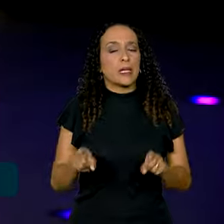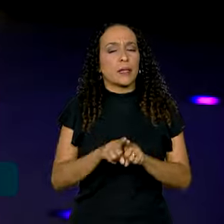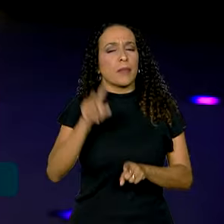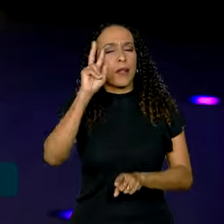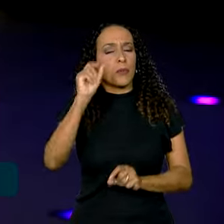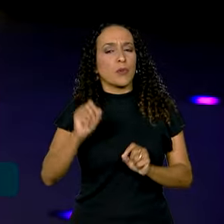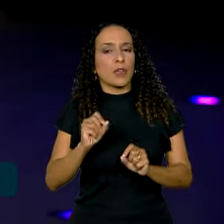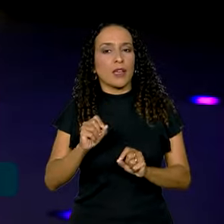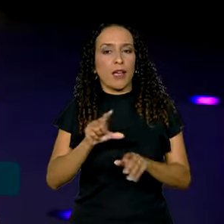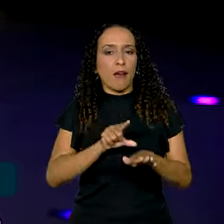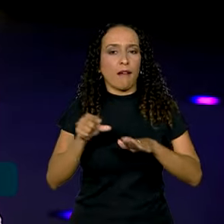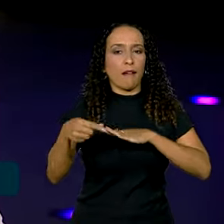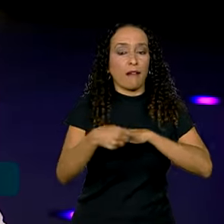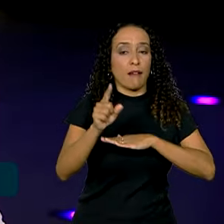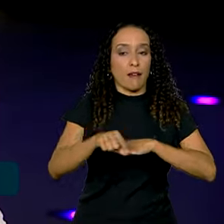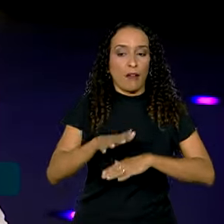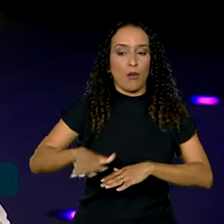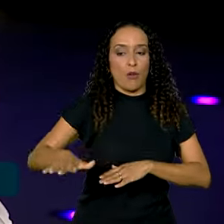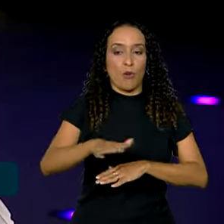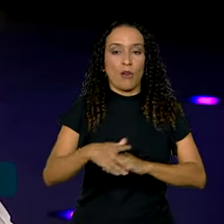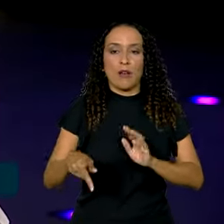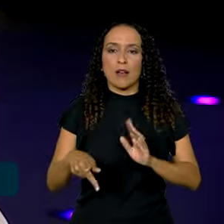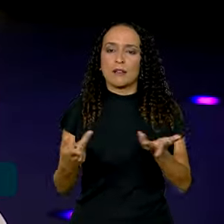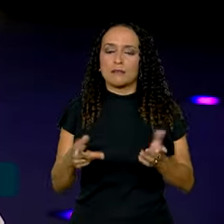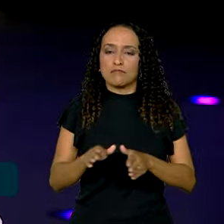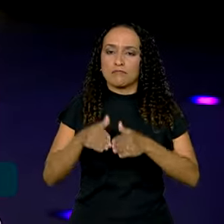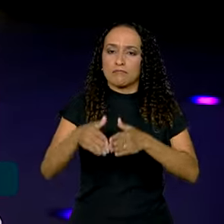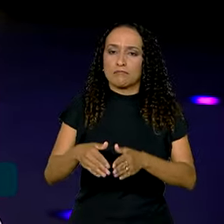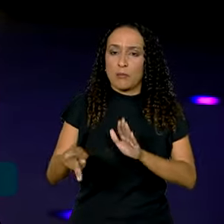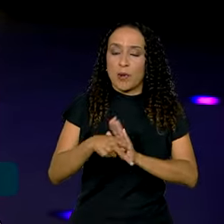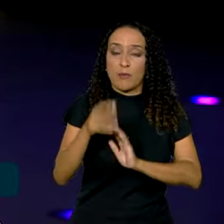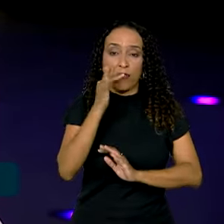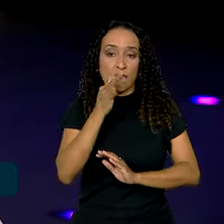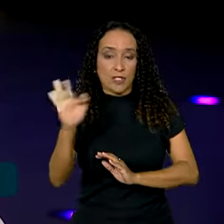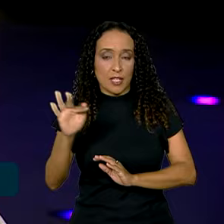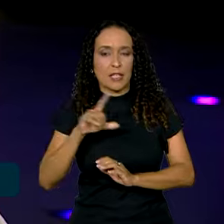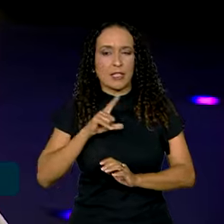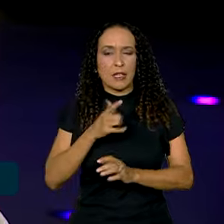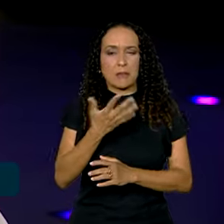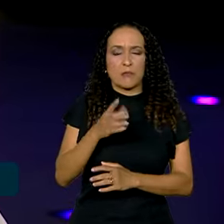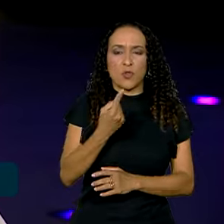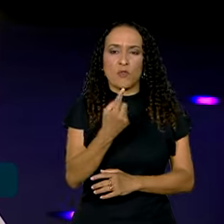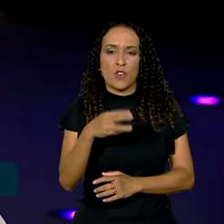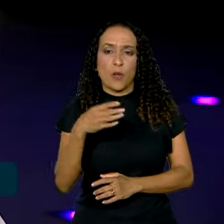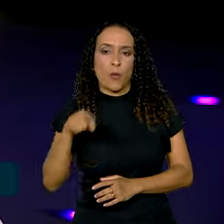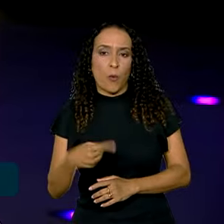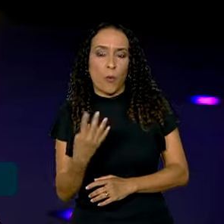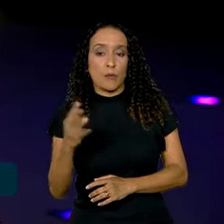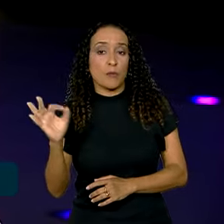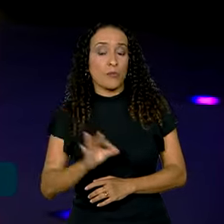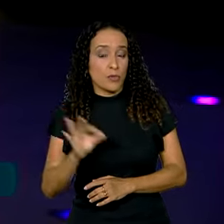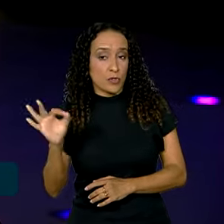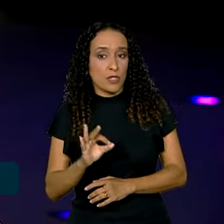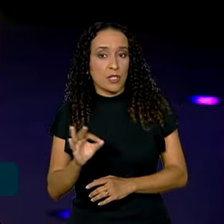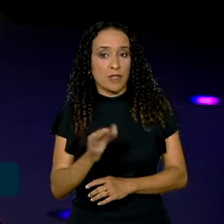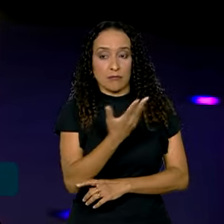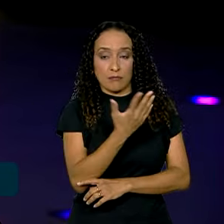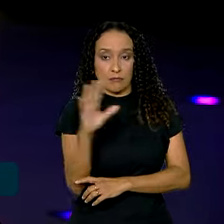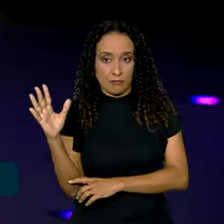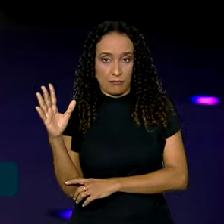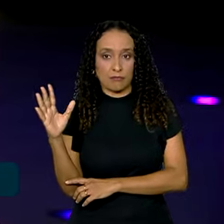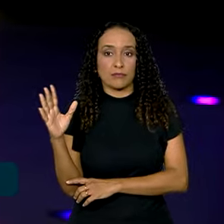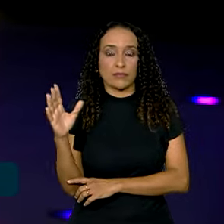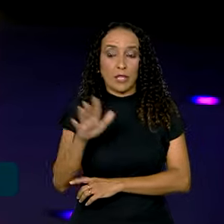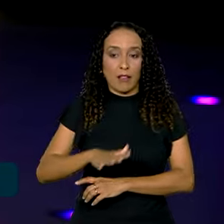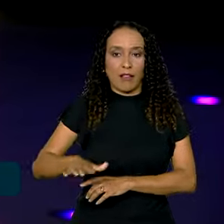lembra que a Guiana é um departamento ultramarino francês e possui cerca de 1,4% da floresta